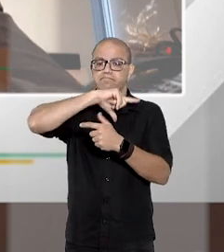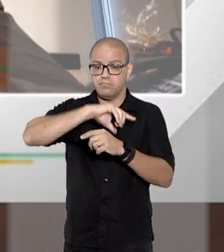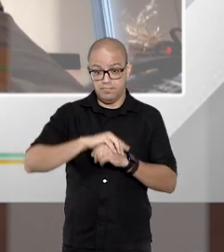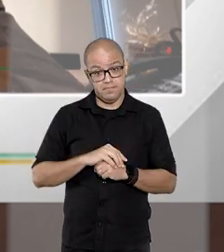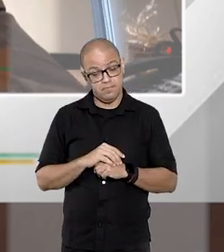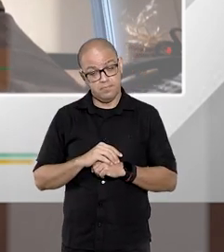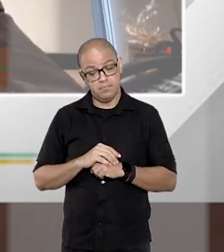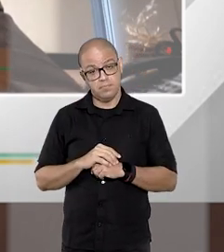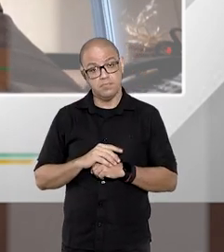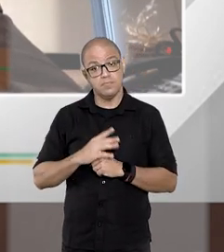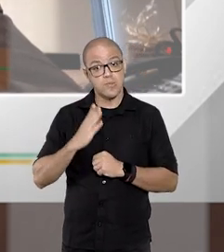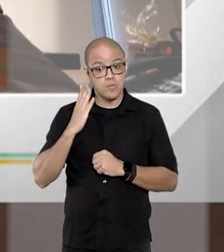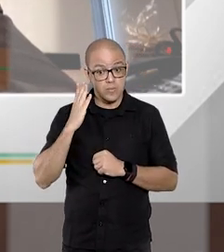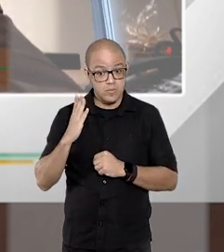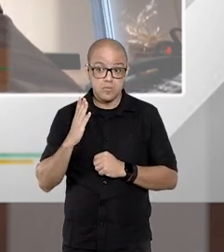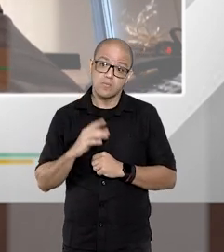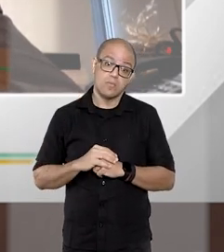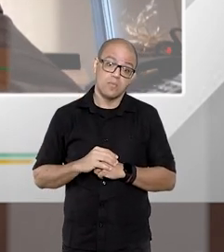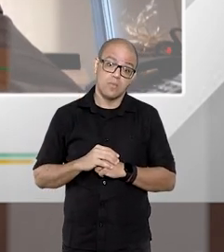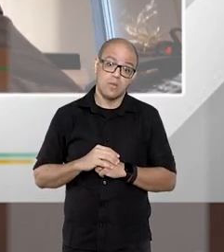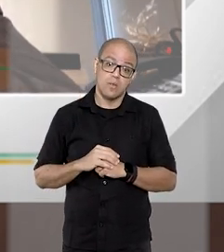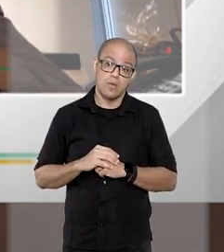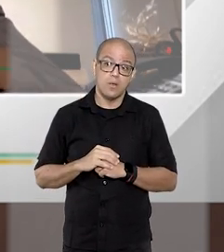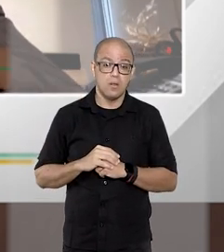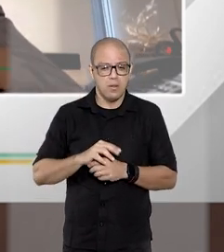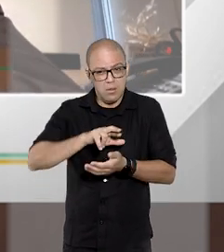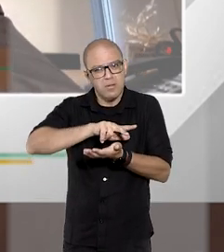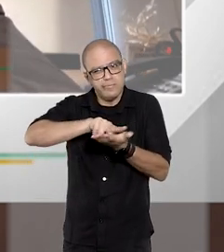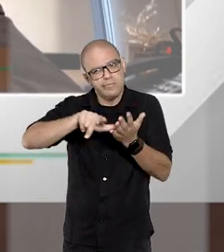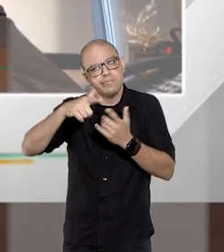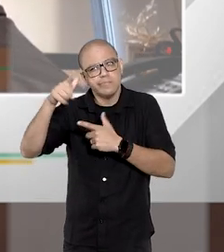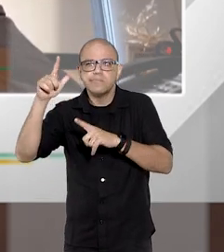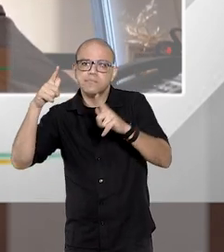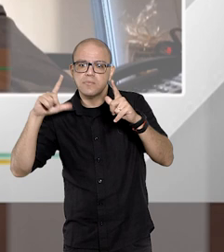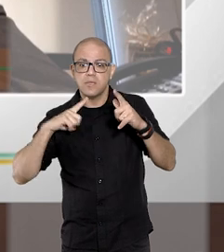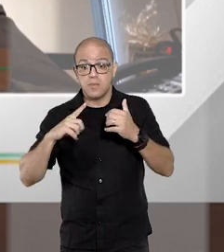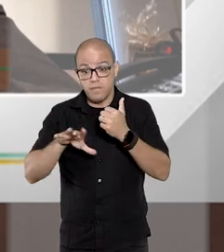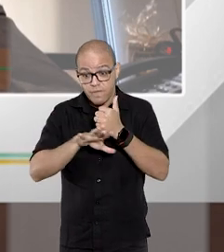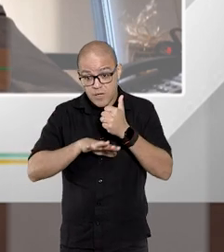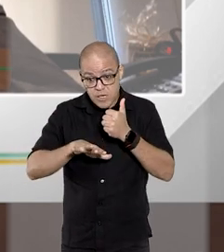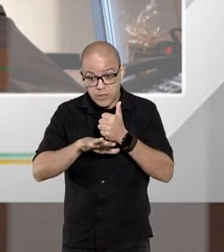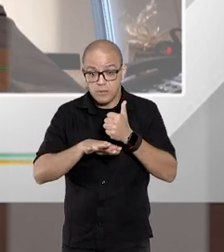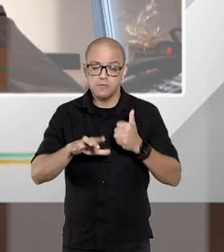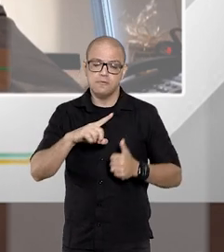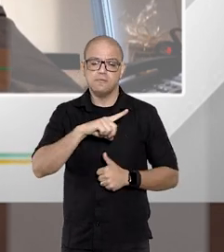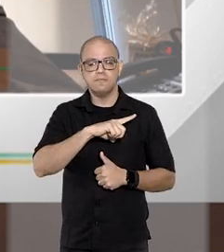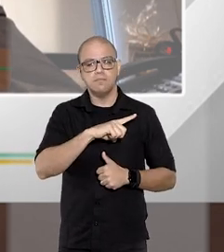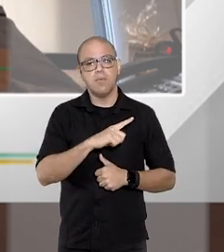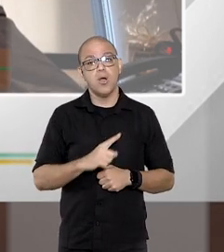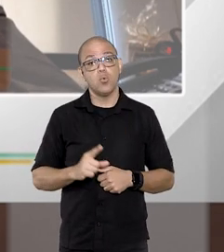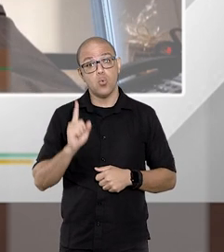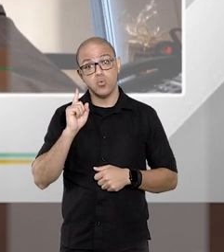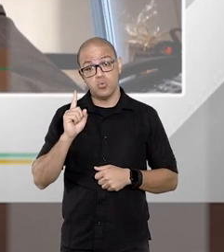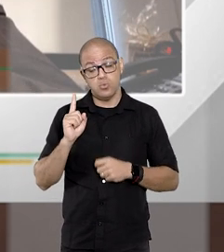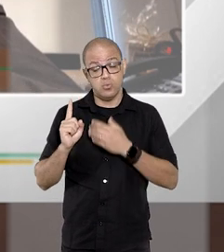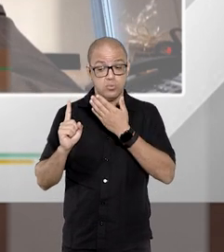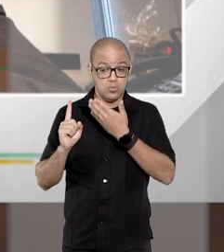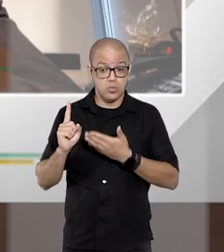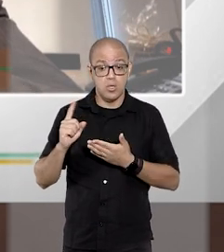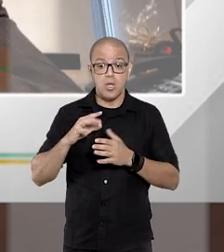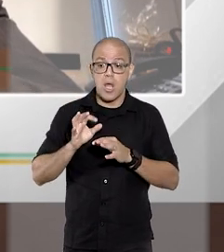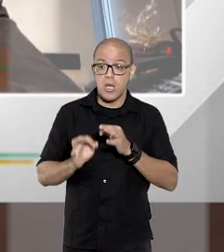colocados e esse então é um um dois vários outros fundamentos existem mas um dois